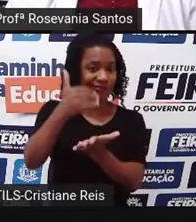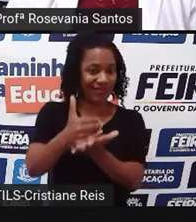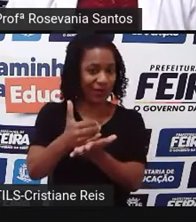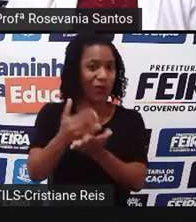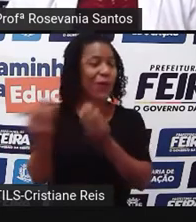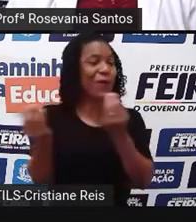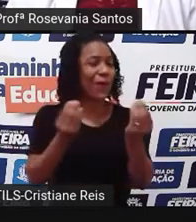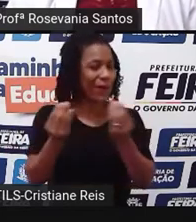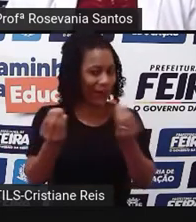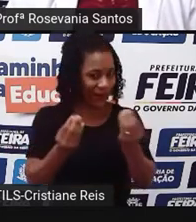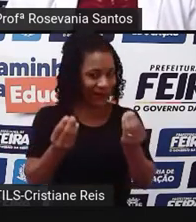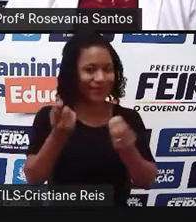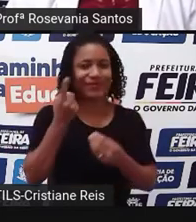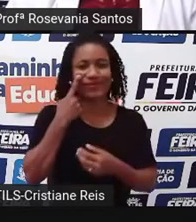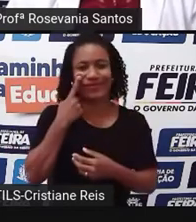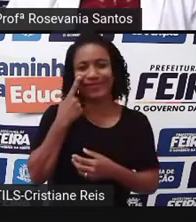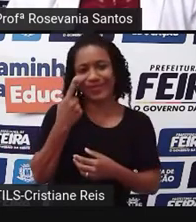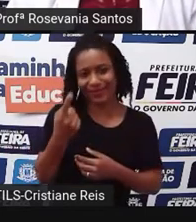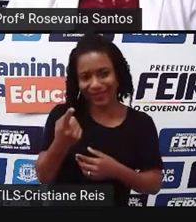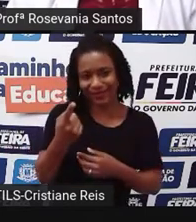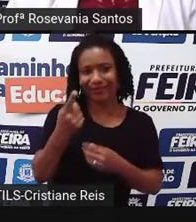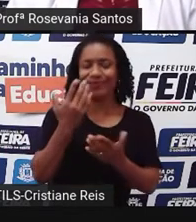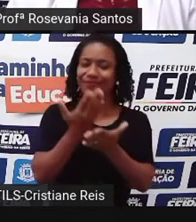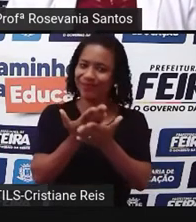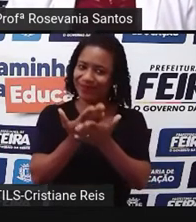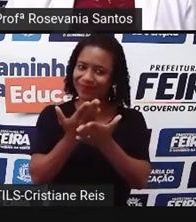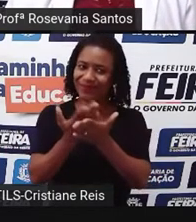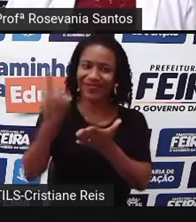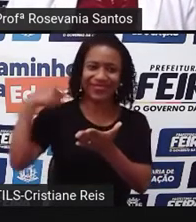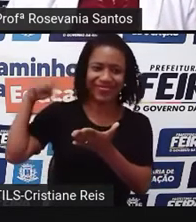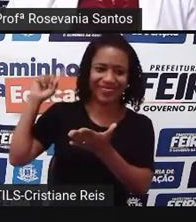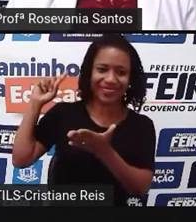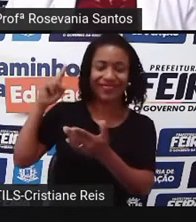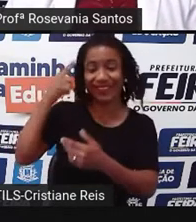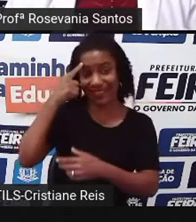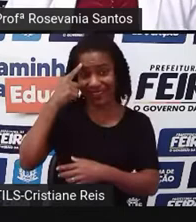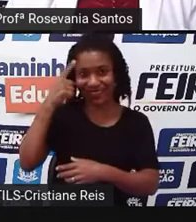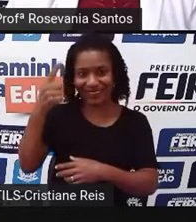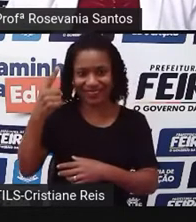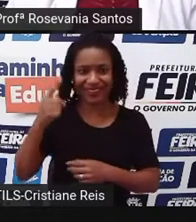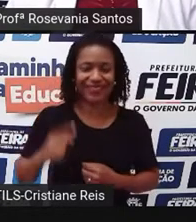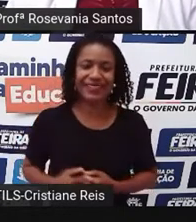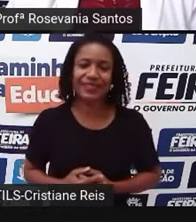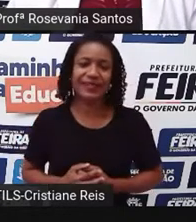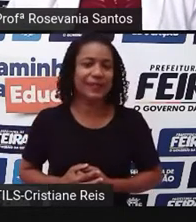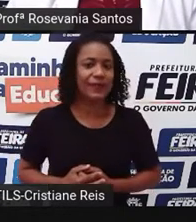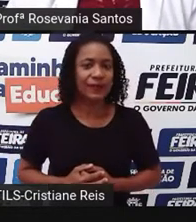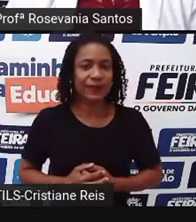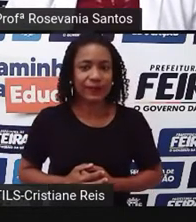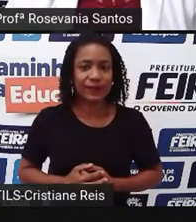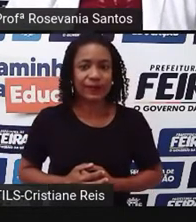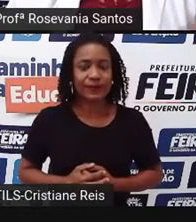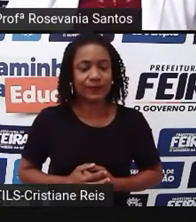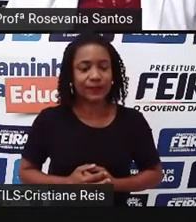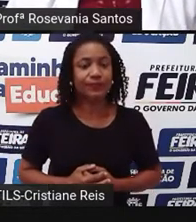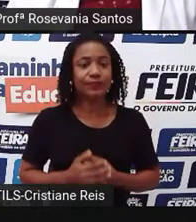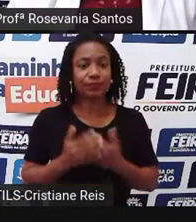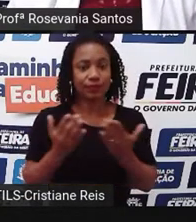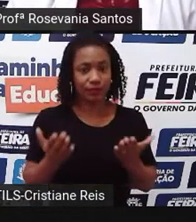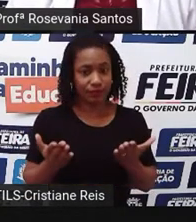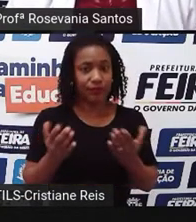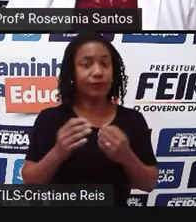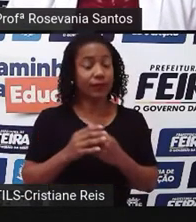divisão que a gente tem, já tem um tempinho, né? A gente estudando ela, né? Então, antes de começar falando, né? Sobre essa